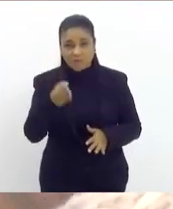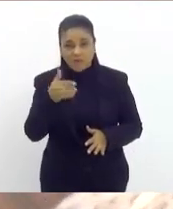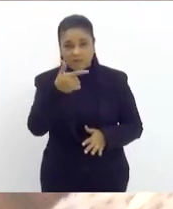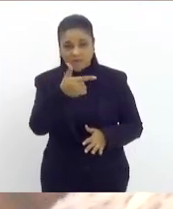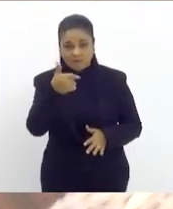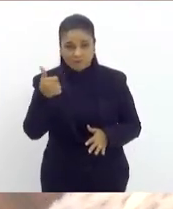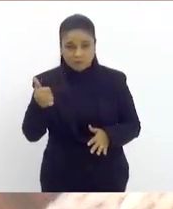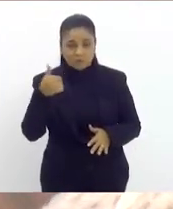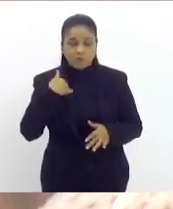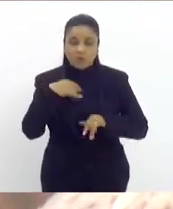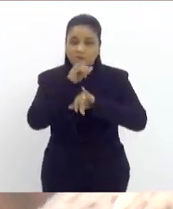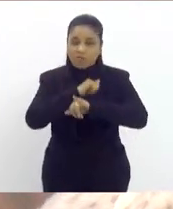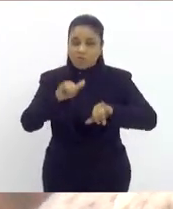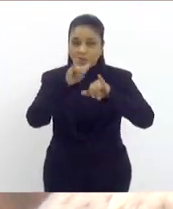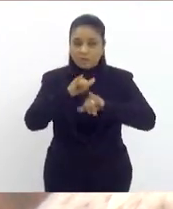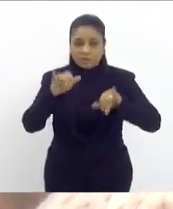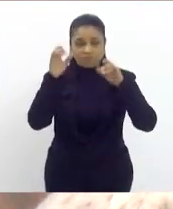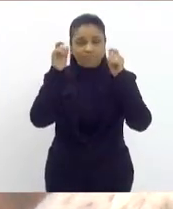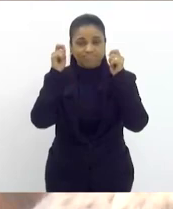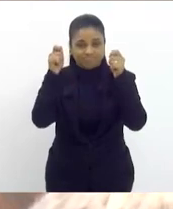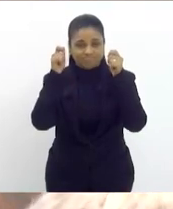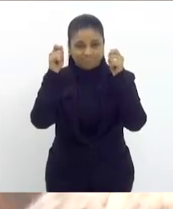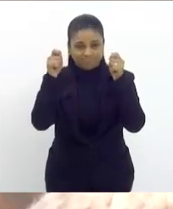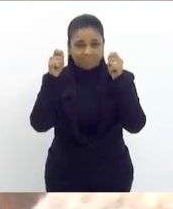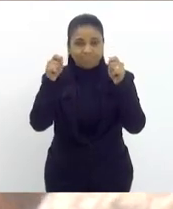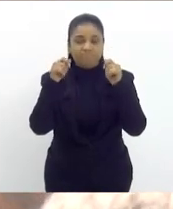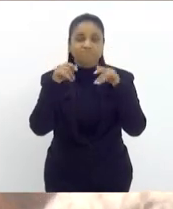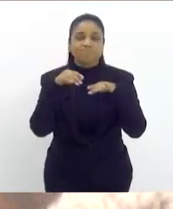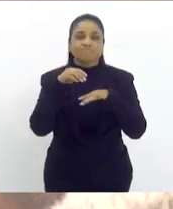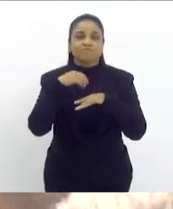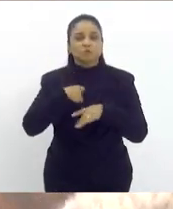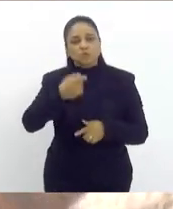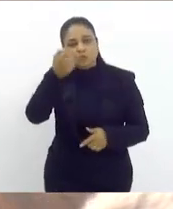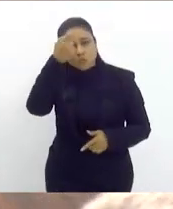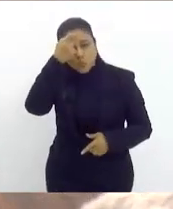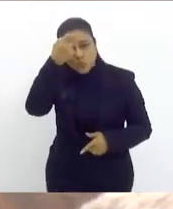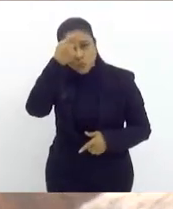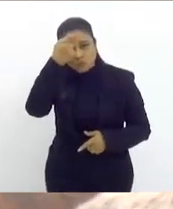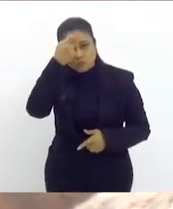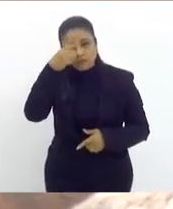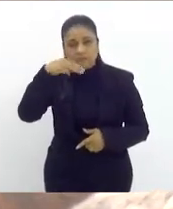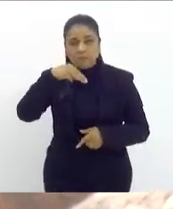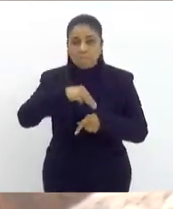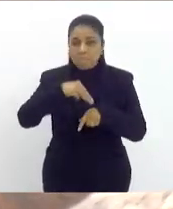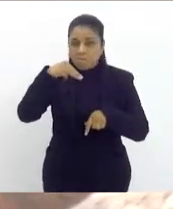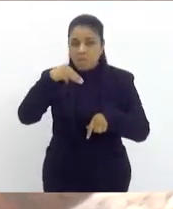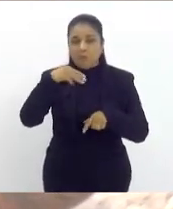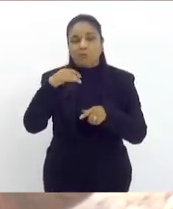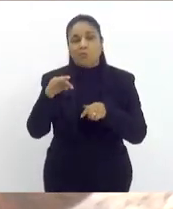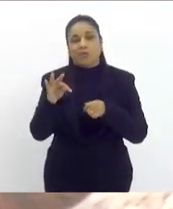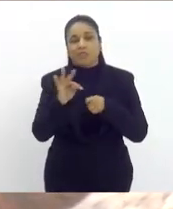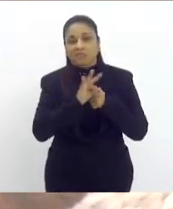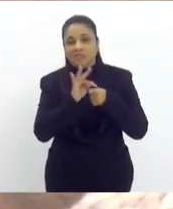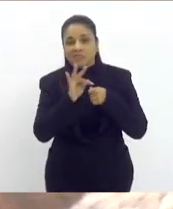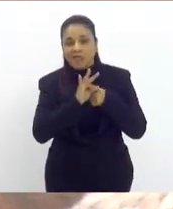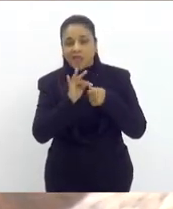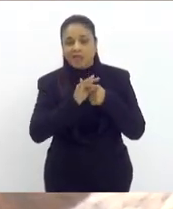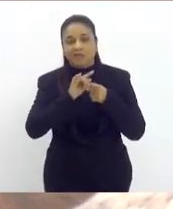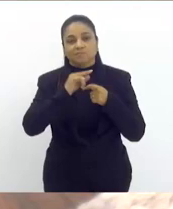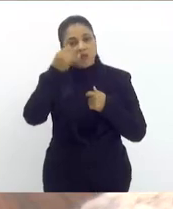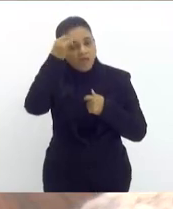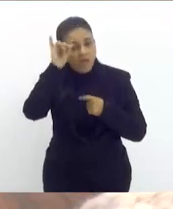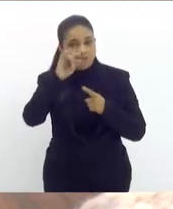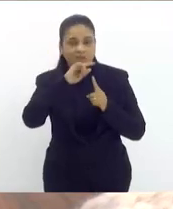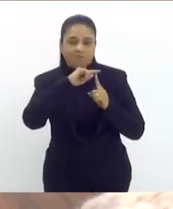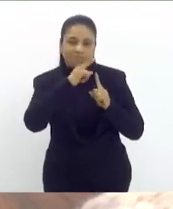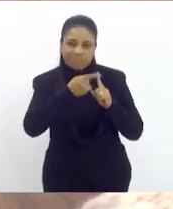a campanha informativa de conscientização e sobre a importância dos métodos e técnicas de contracepção e